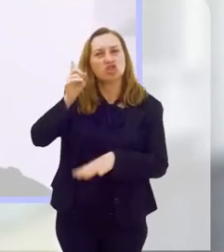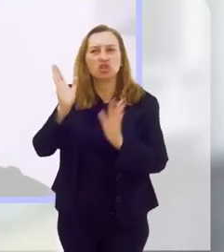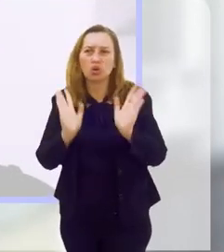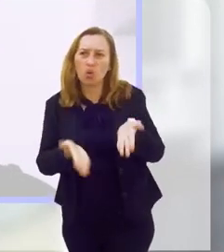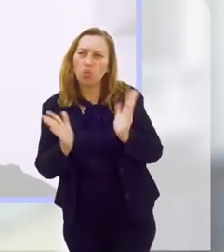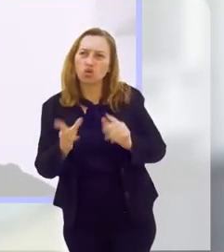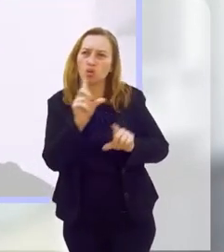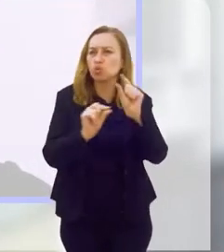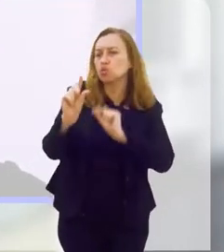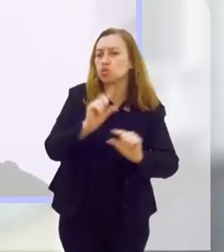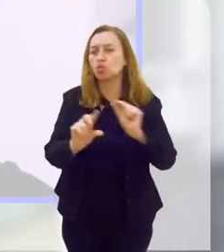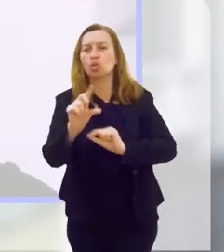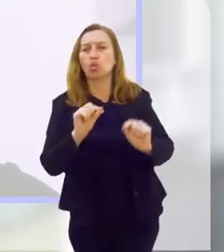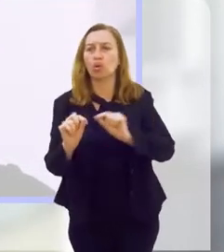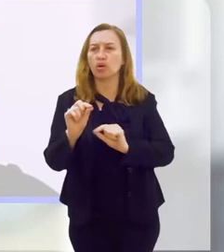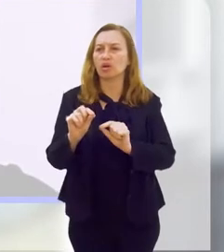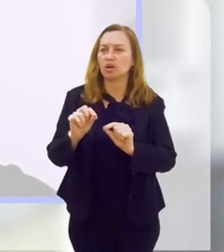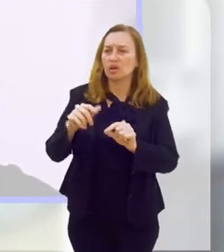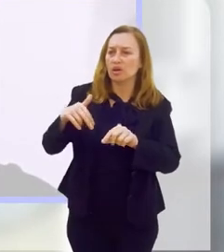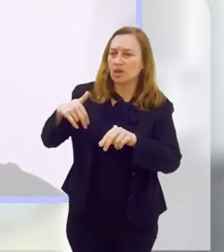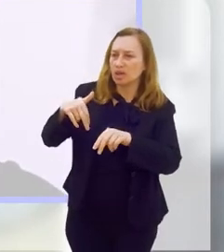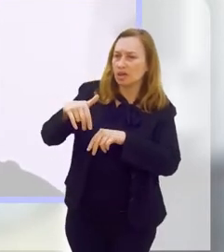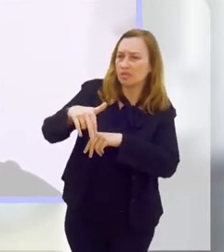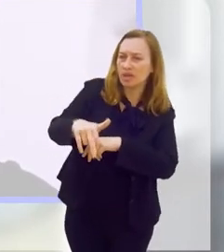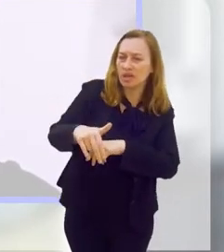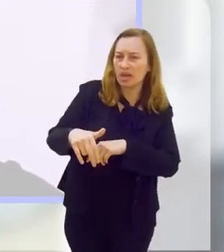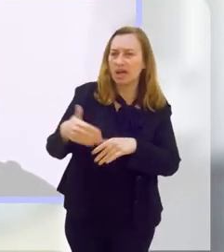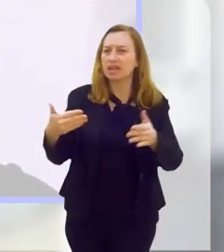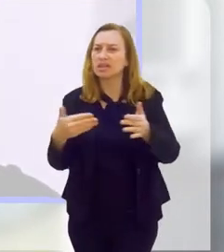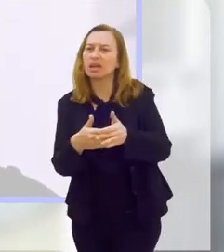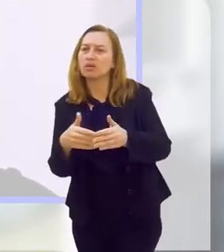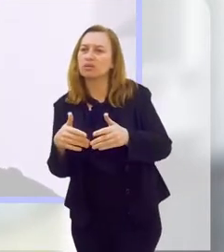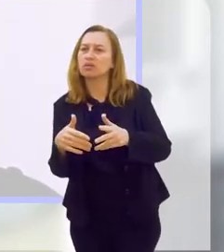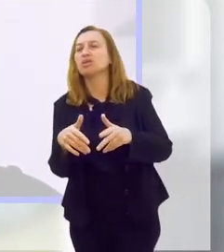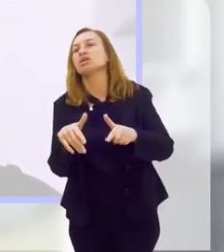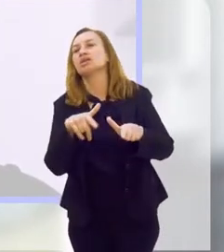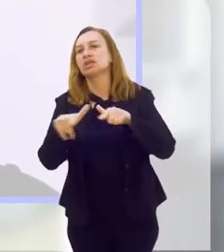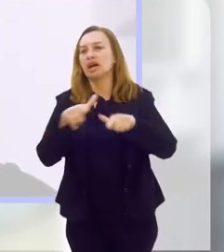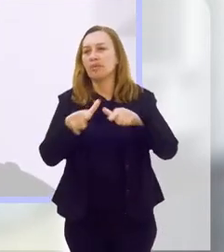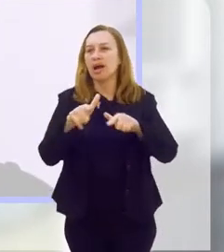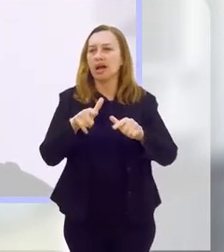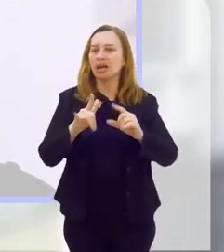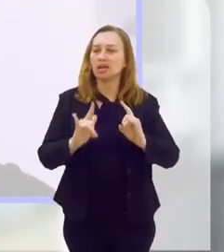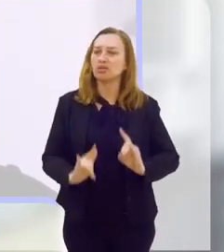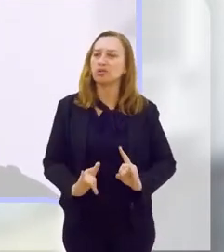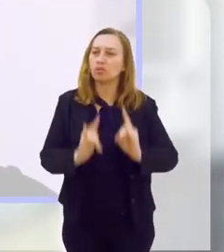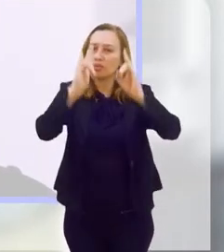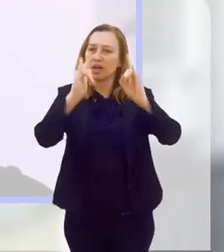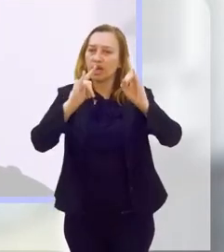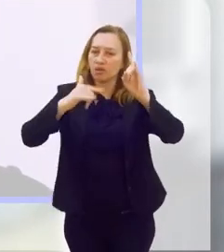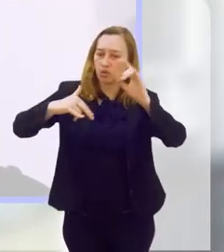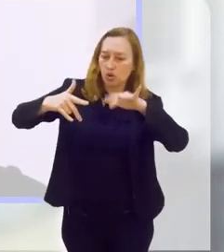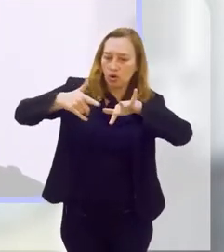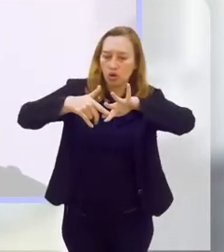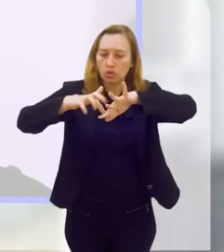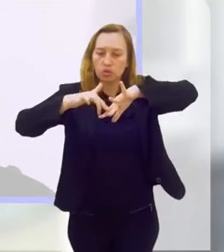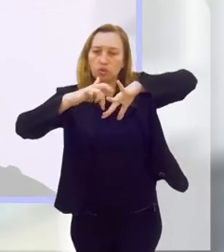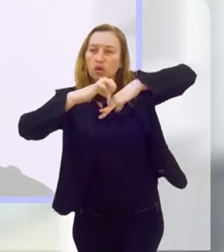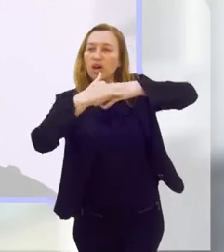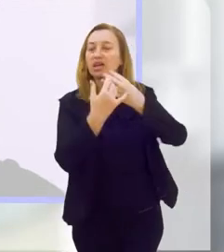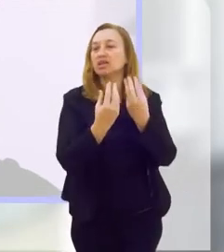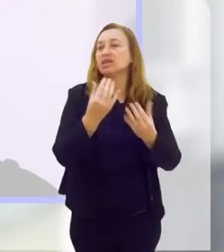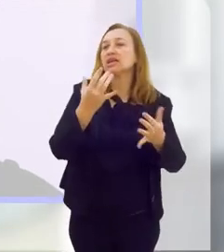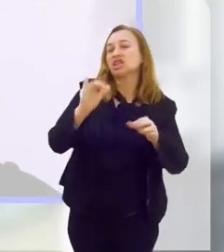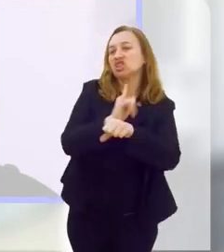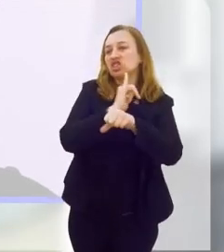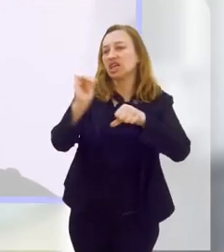Ou escolha de, talvez, percorrer o caminho até o trabalho a pé? Se for num prédio, subir a escada? Existe alguma estratégia para a